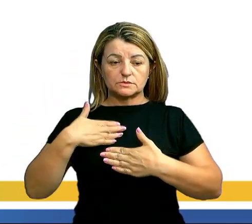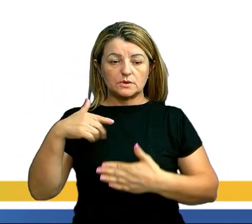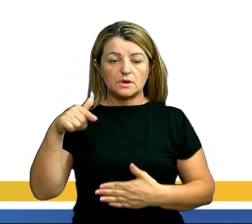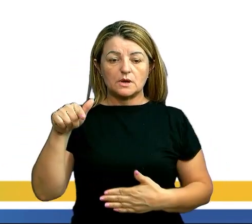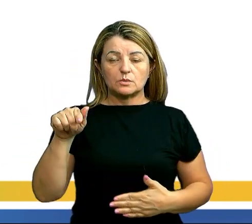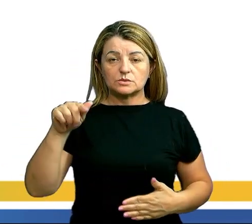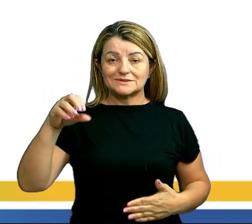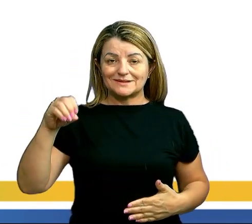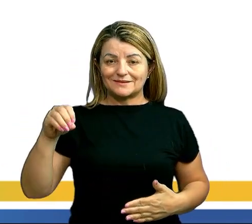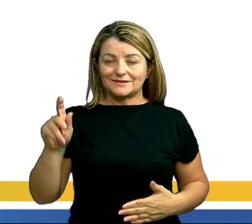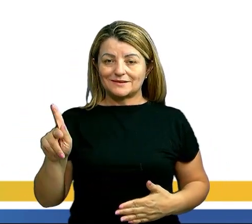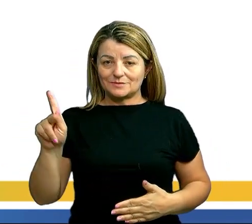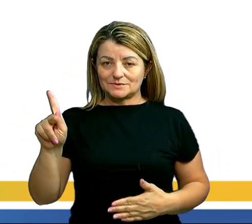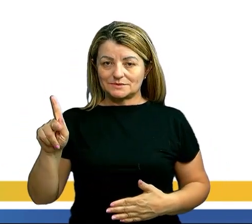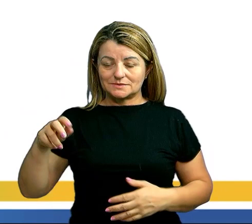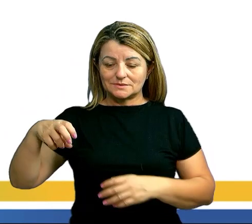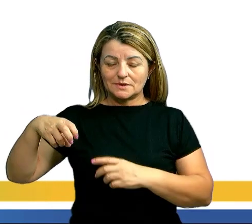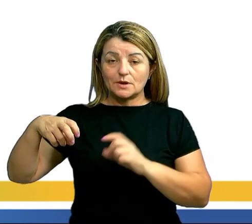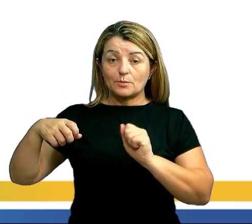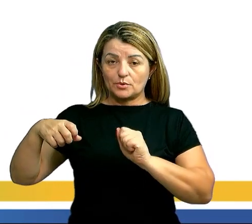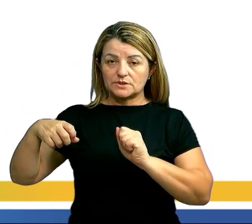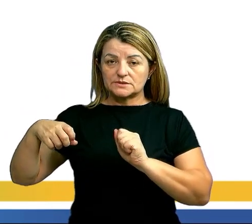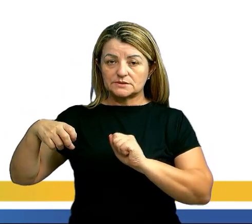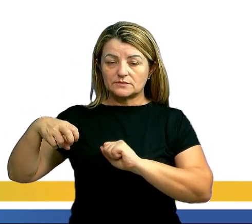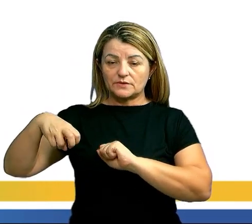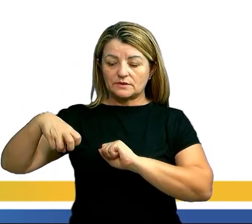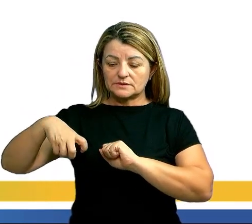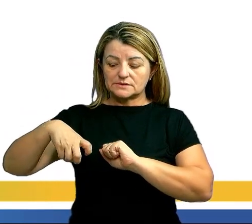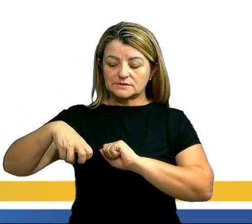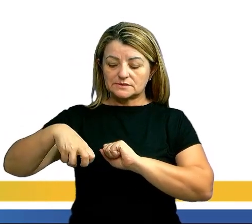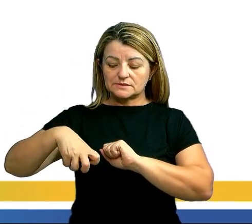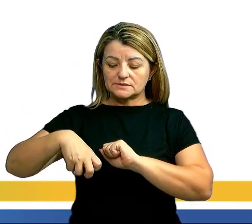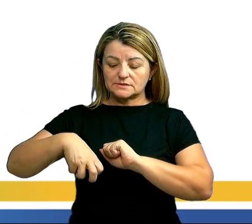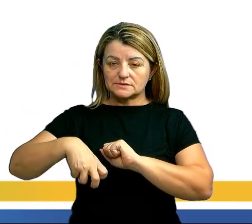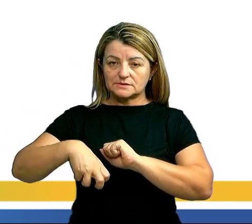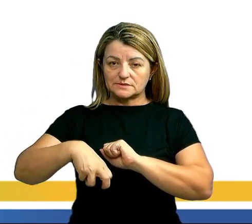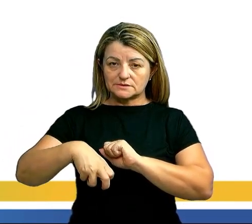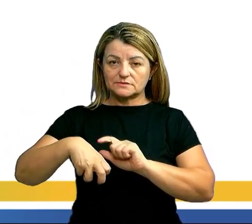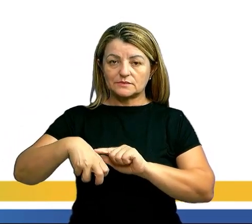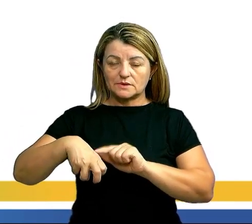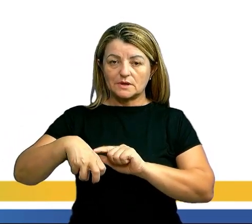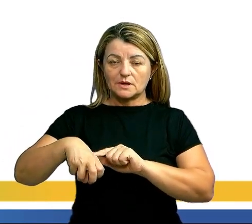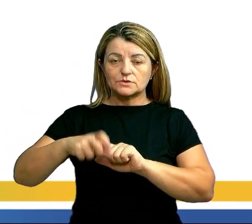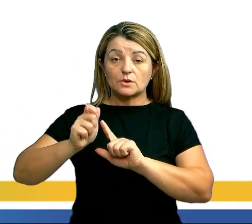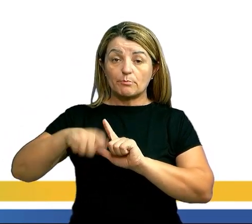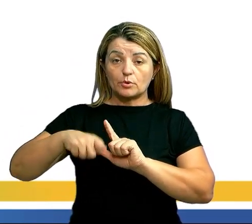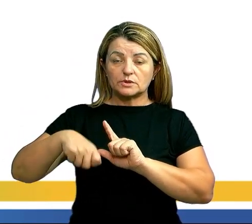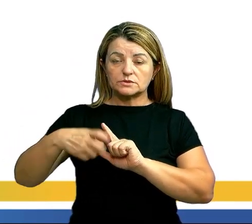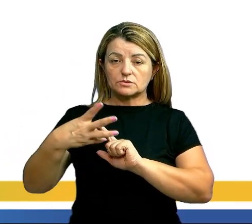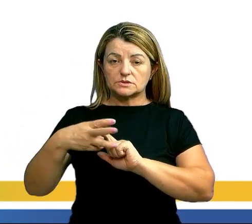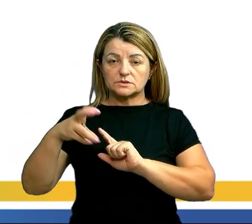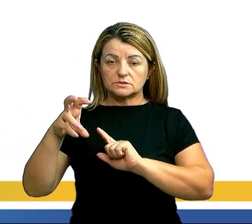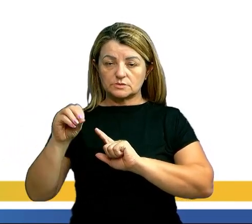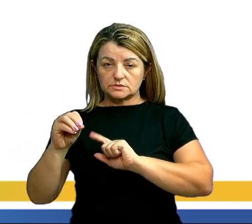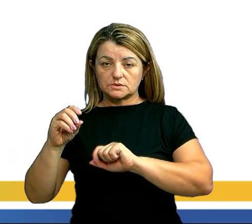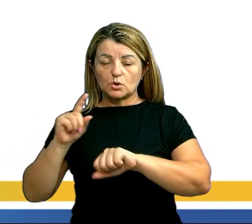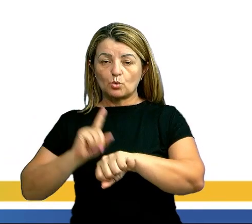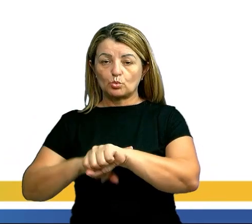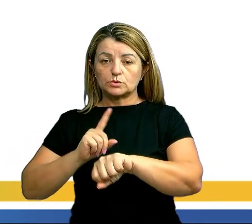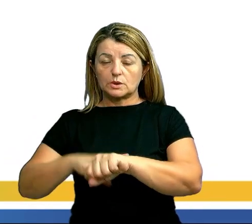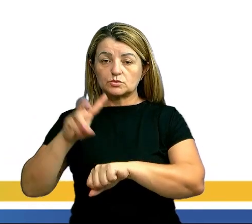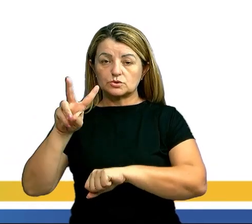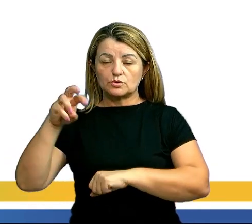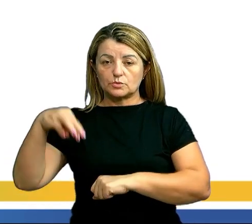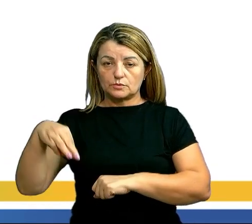ou seja ao descer a escada a pessoa está apresentando a potência de 450 watts e um tempo de 2 minutos